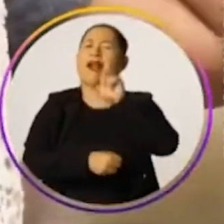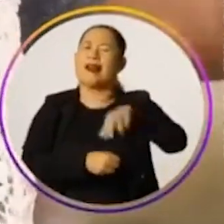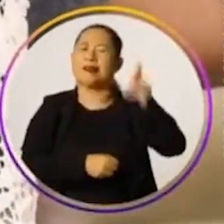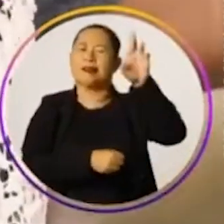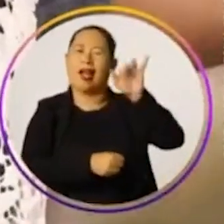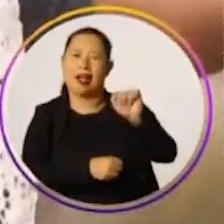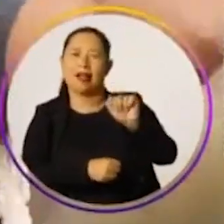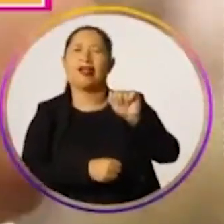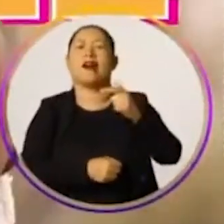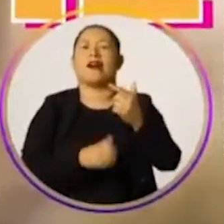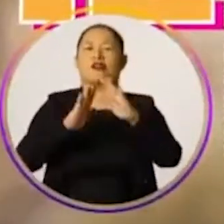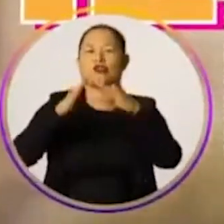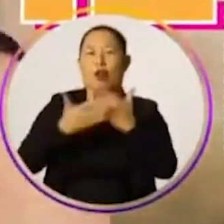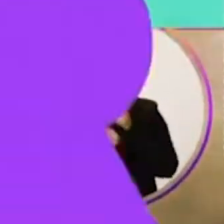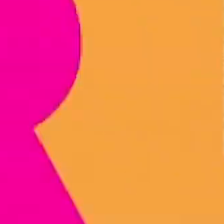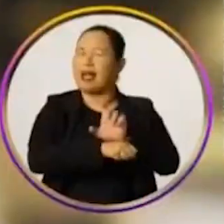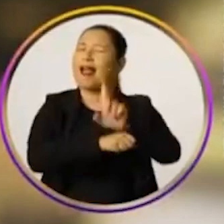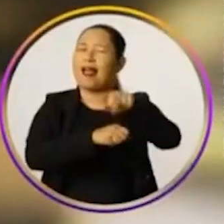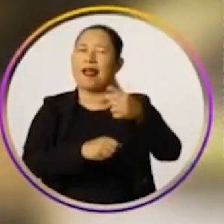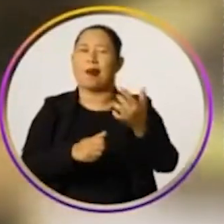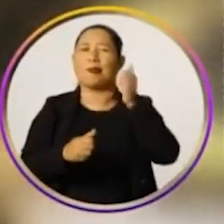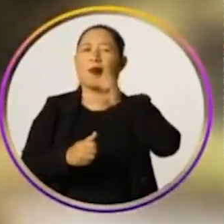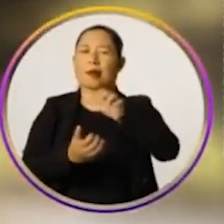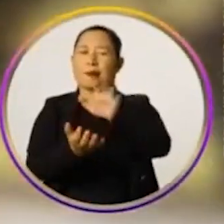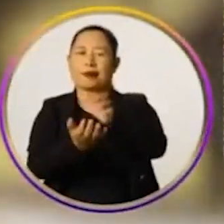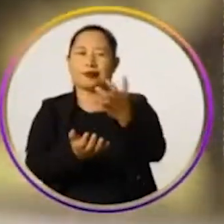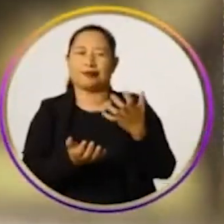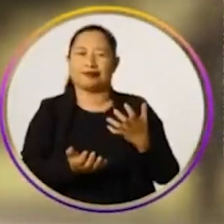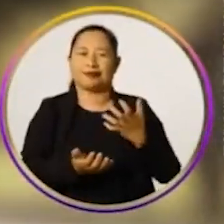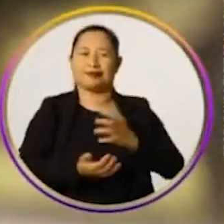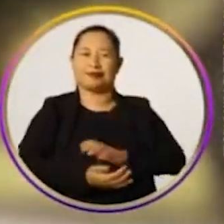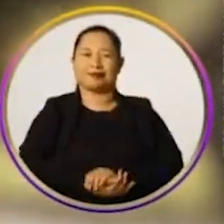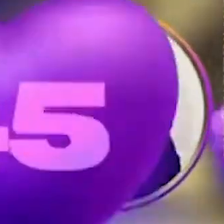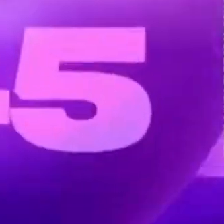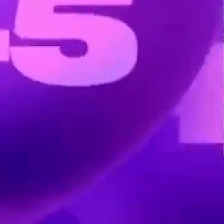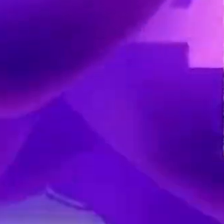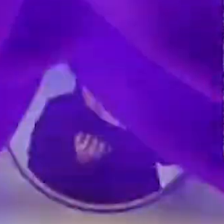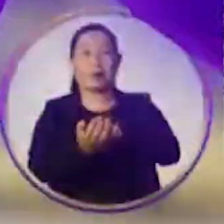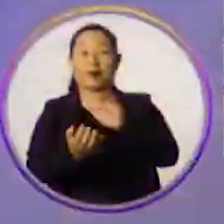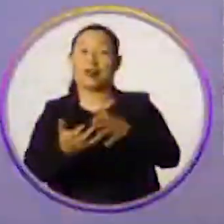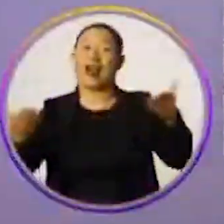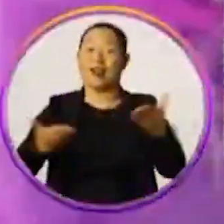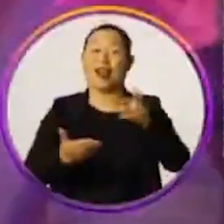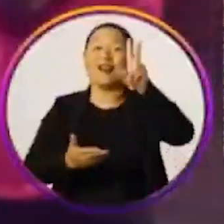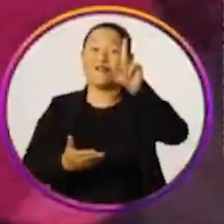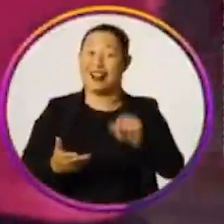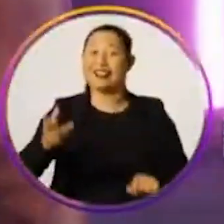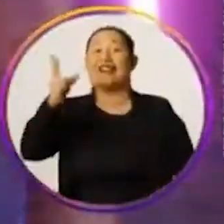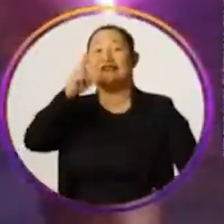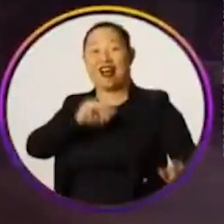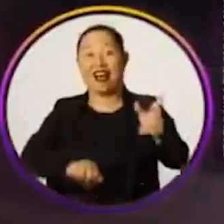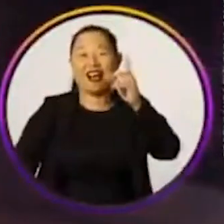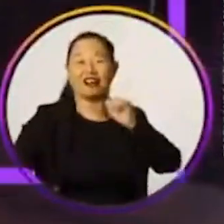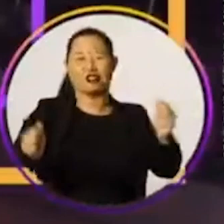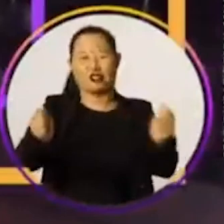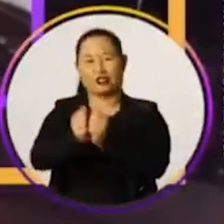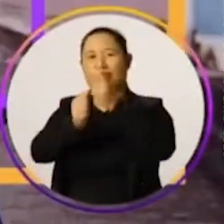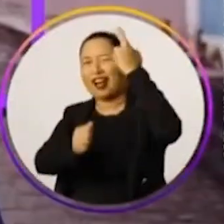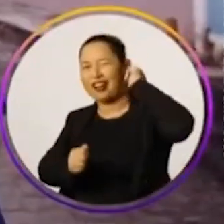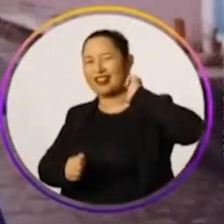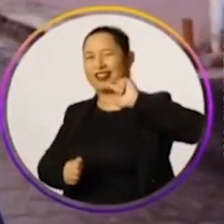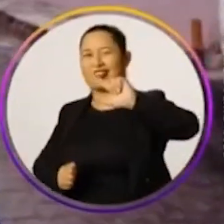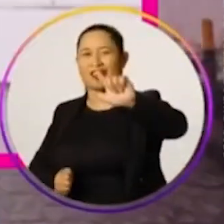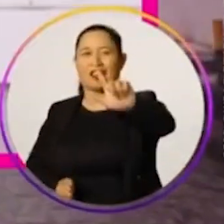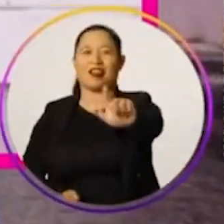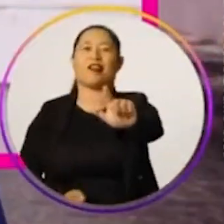creche. É a creche com a governadora. Essa é a mulher que Pernambuco quer. Pernambuco agora vai, vai